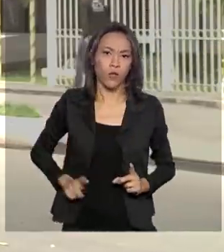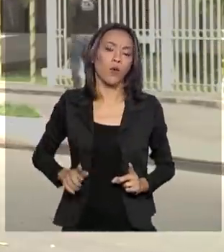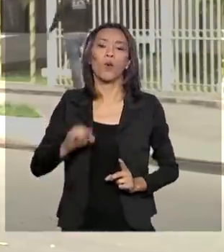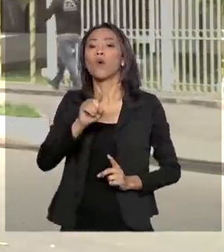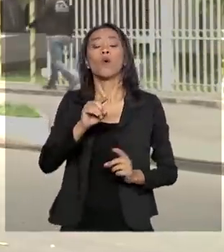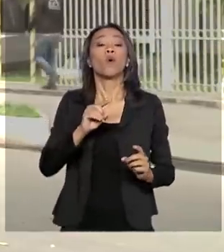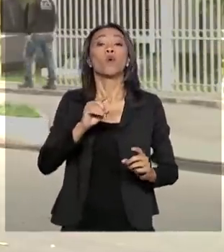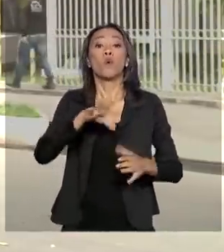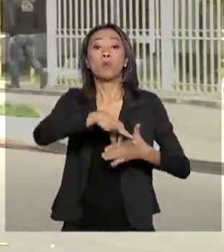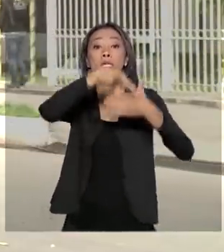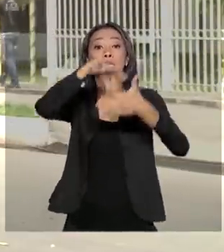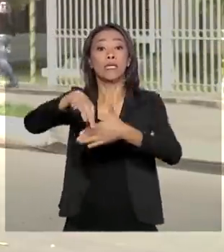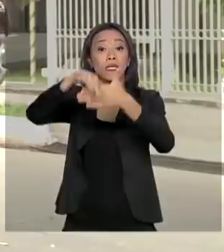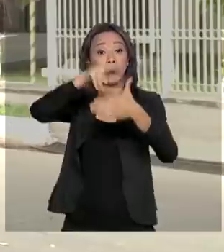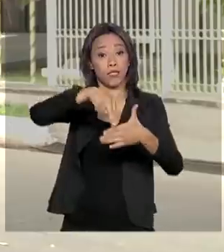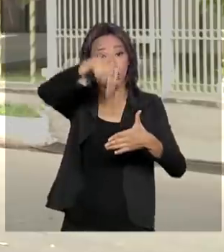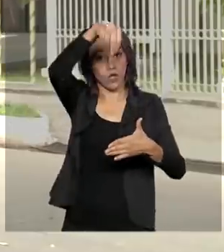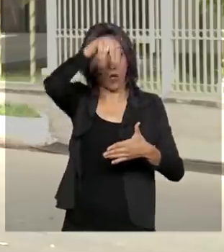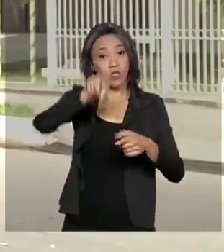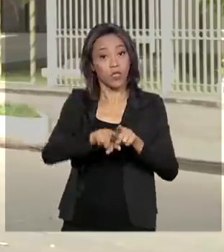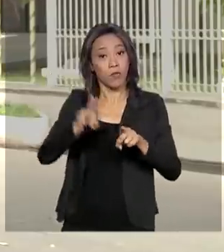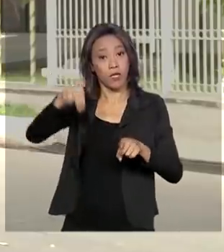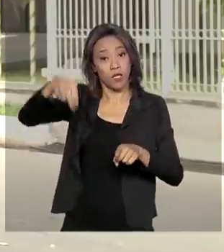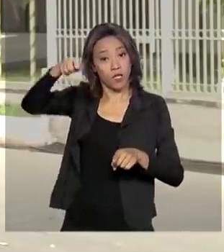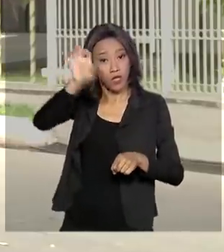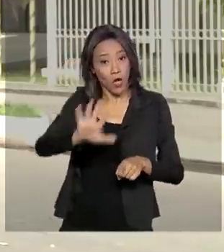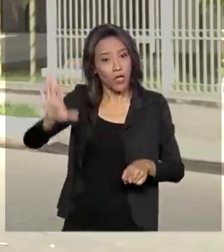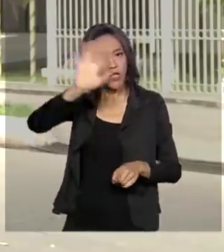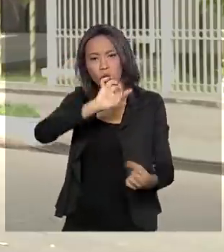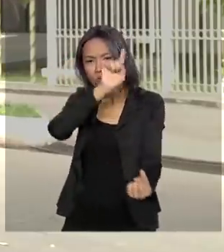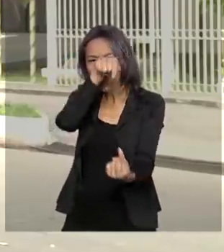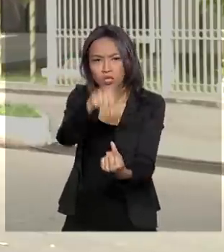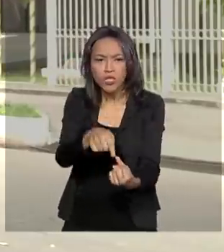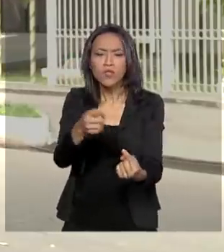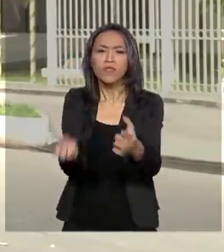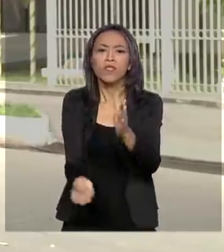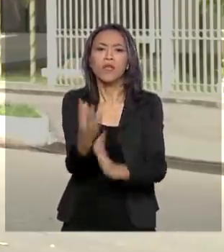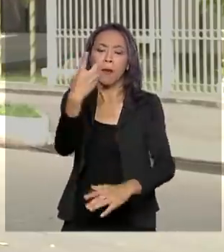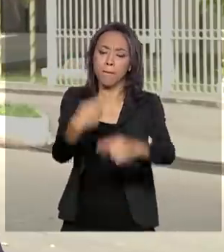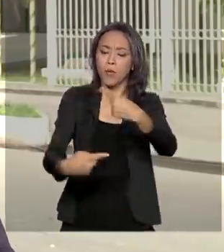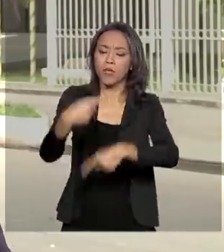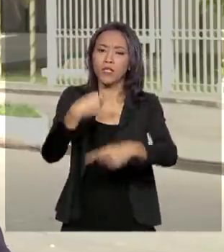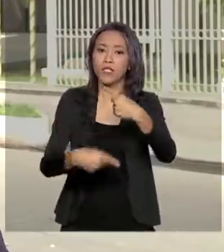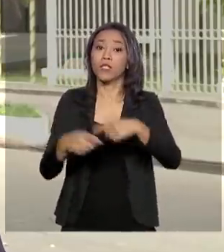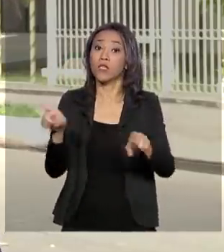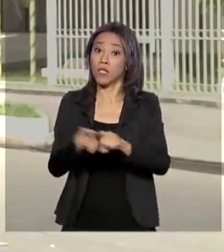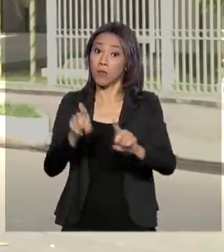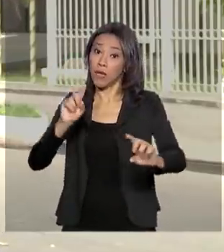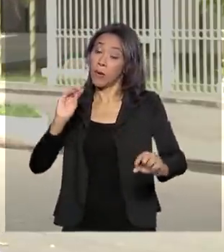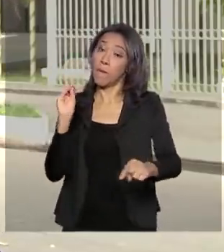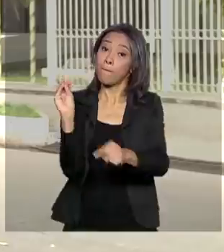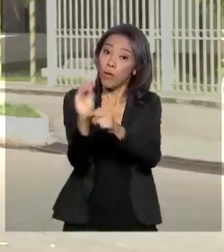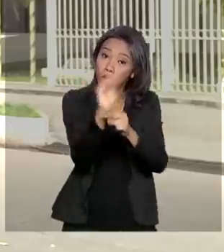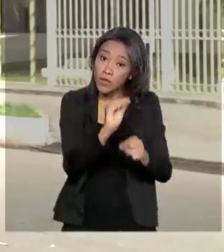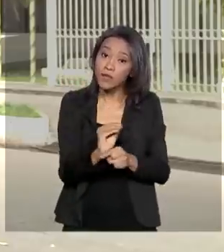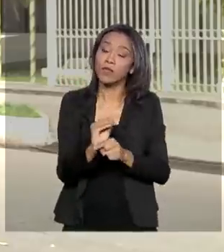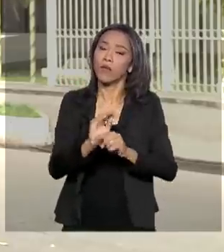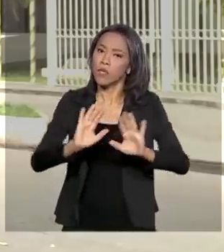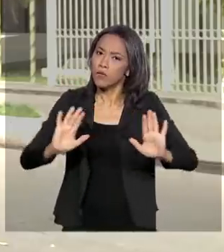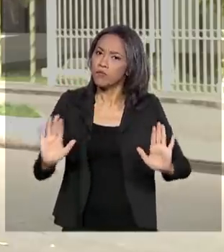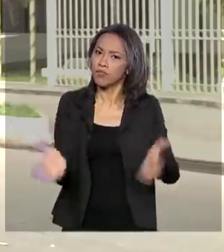Norte e Nordeste, com o objetivo de propor políticas e iniciativas voltadas à proteção e ao desenvolvimento